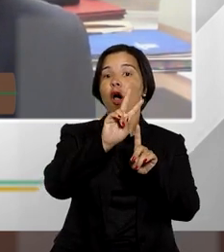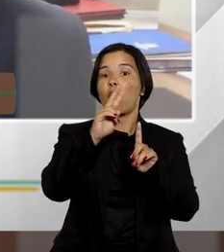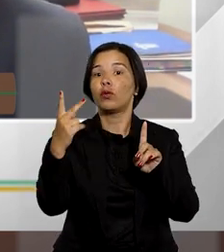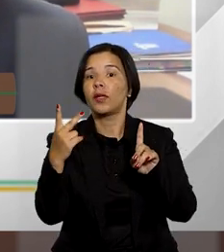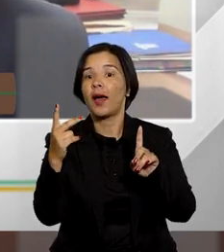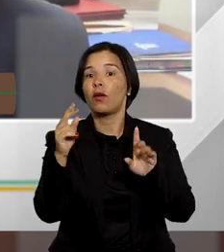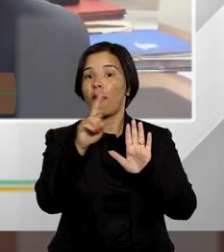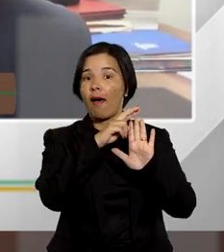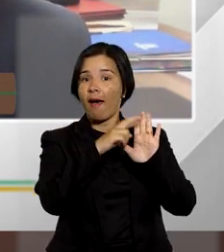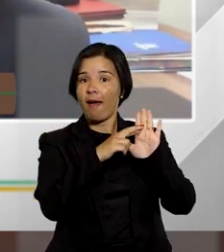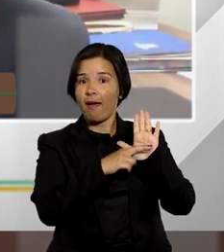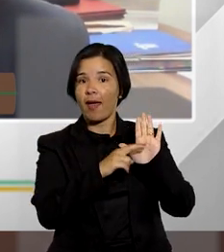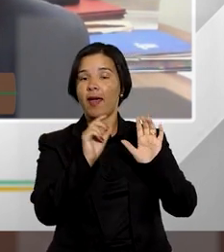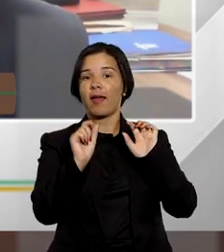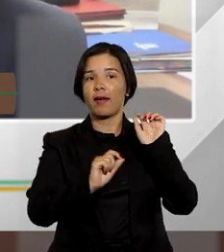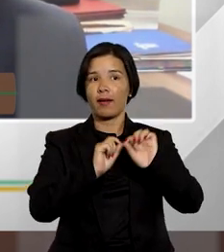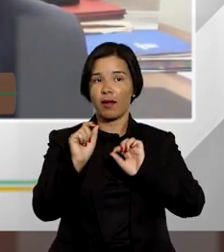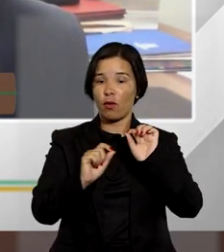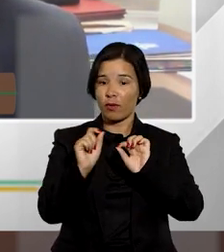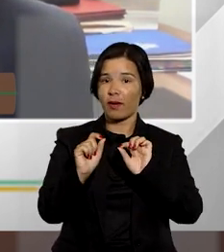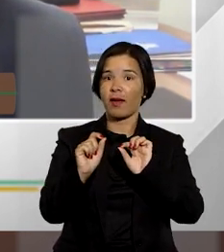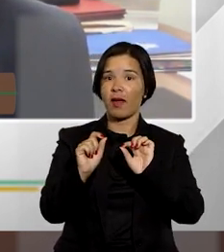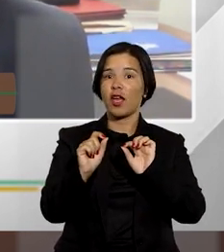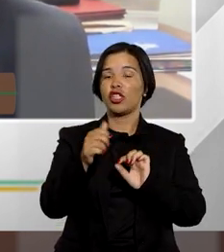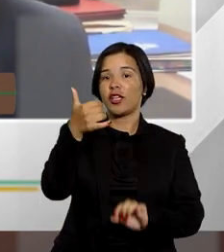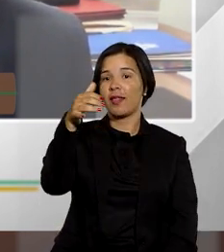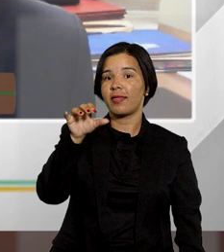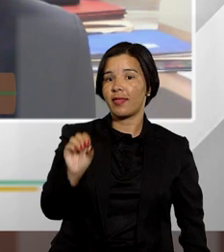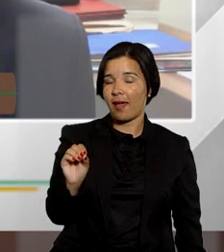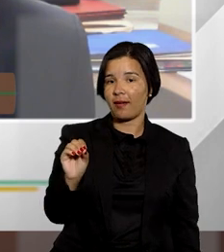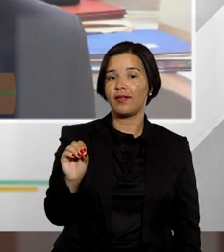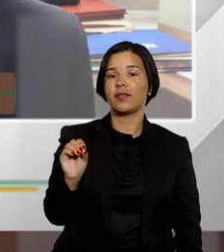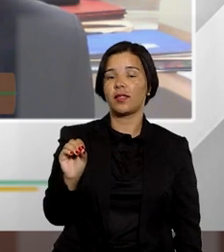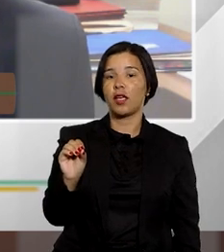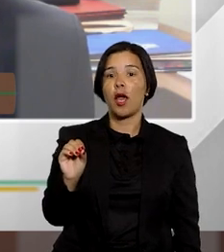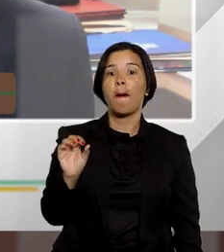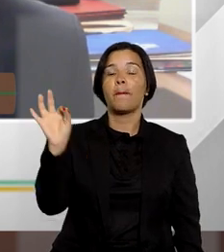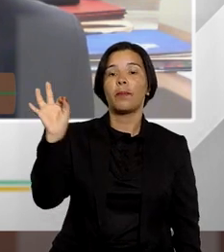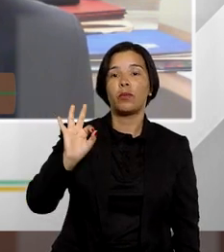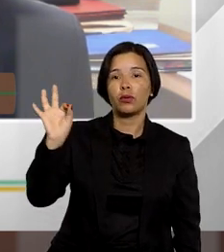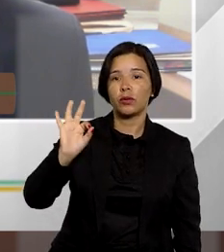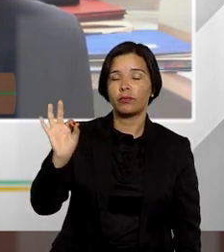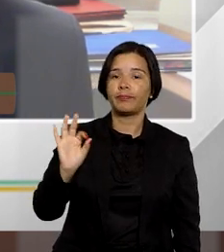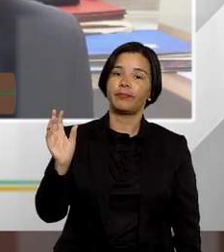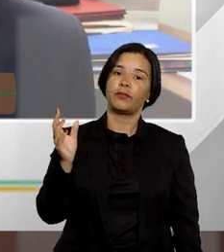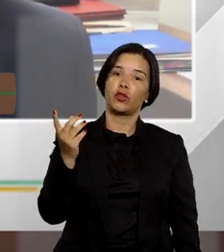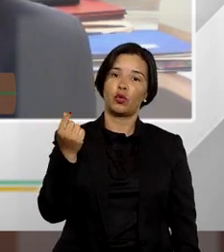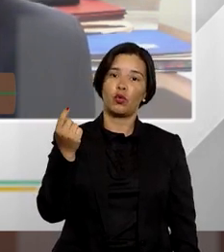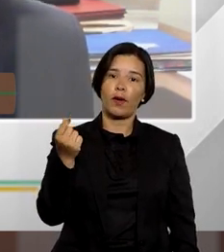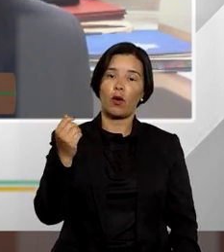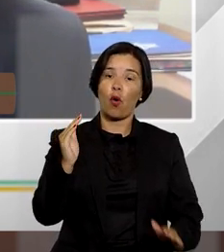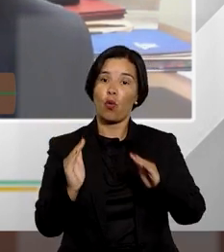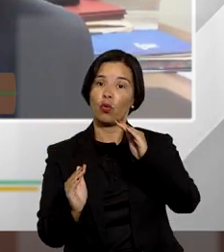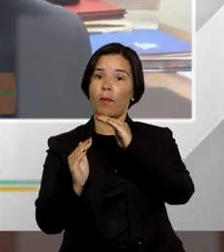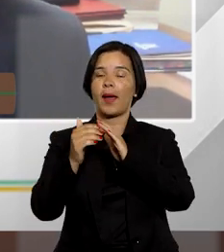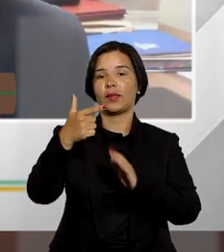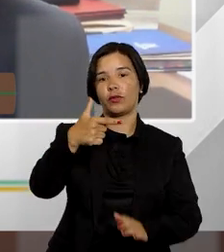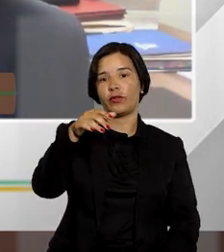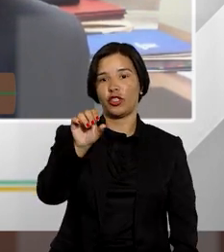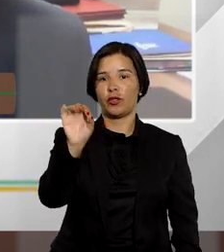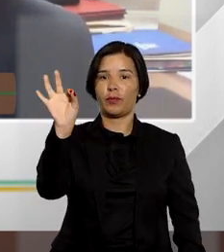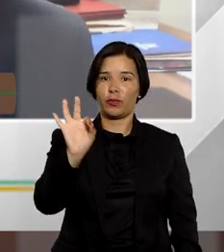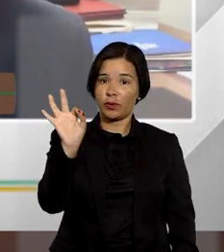seguindo aquela regra daquele limite de 10% do valor do valor de 10% e no máximo